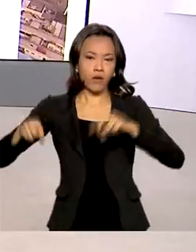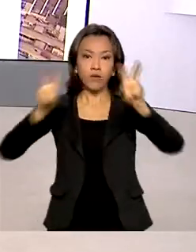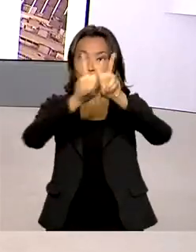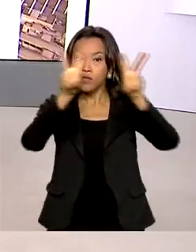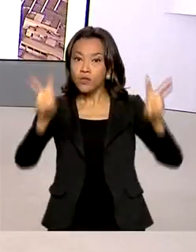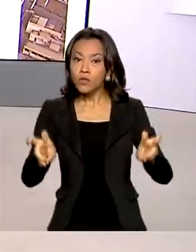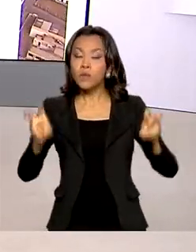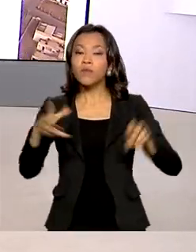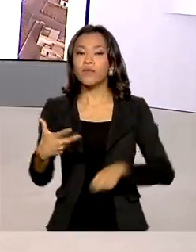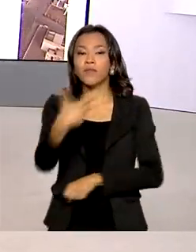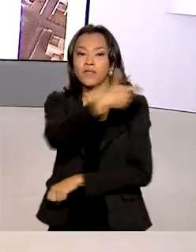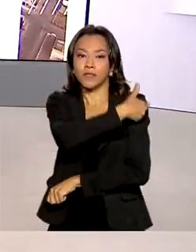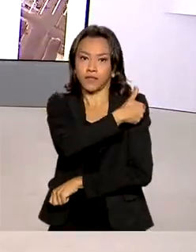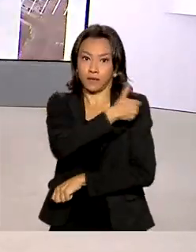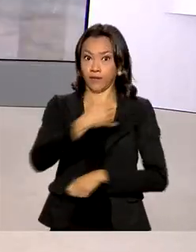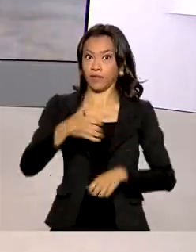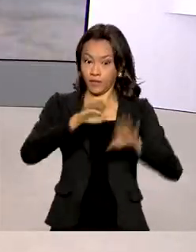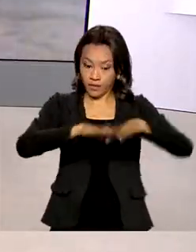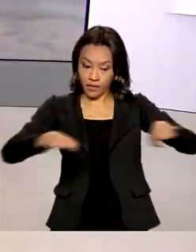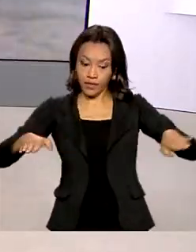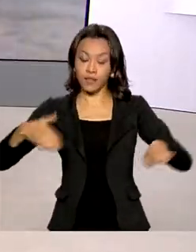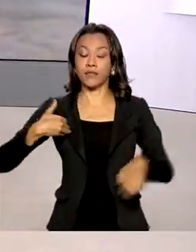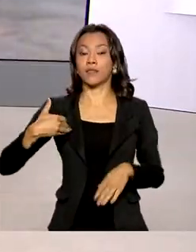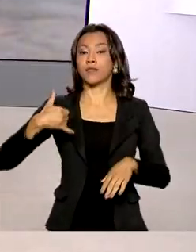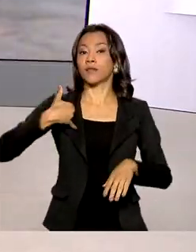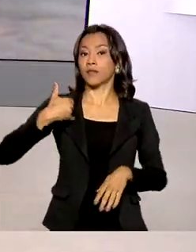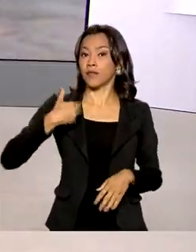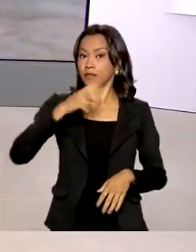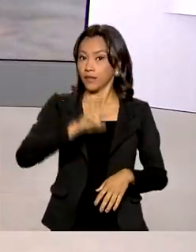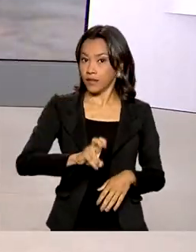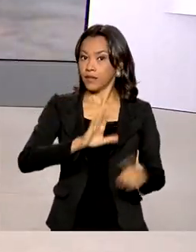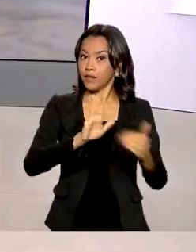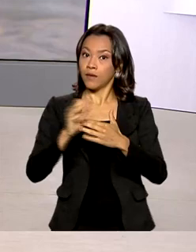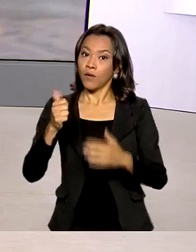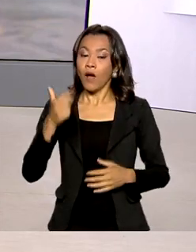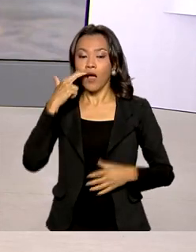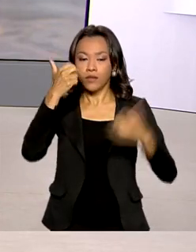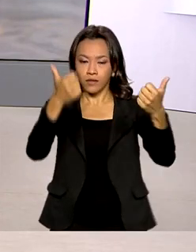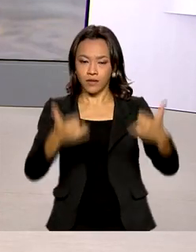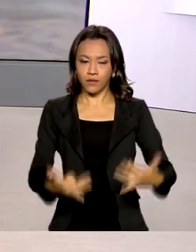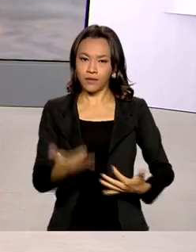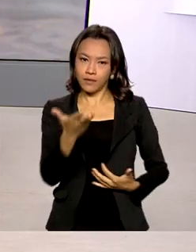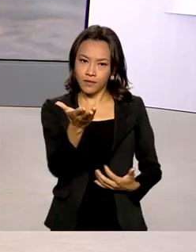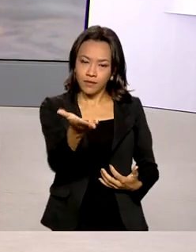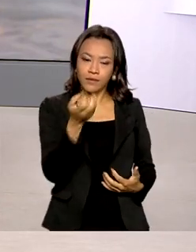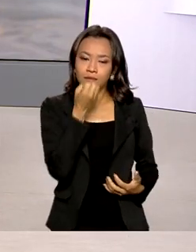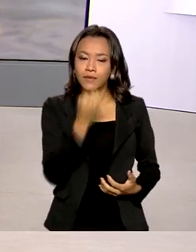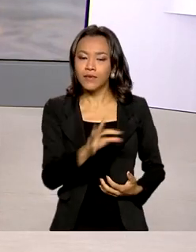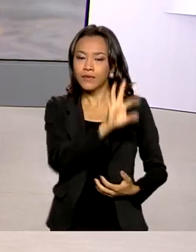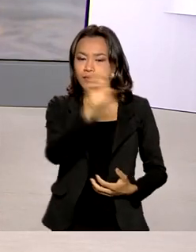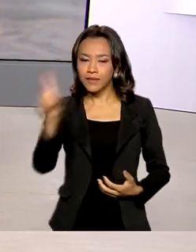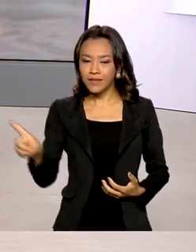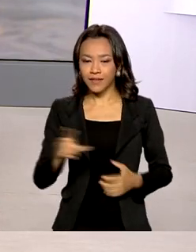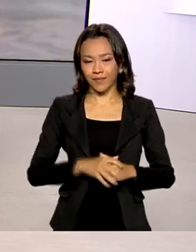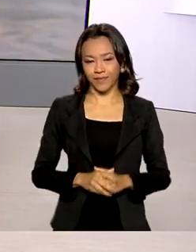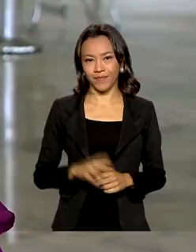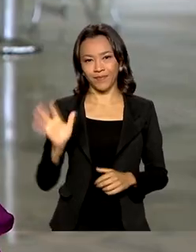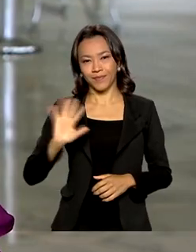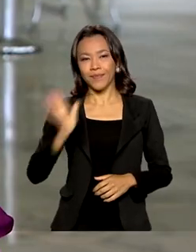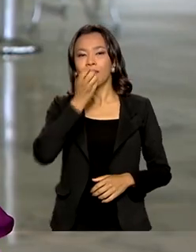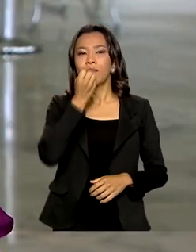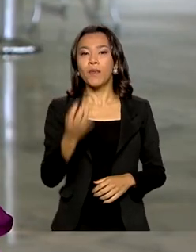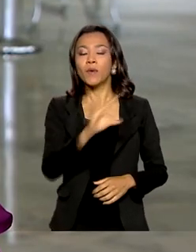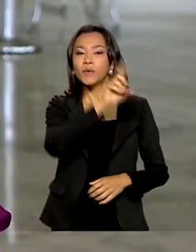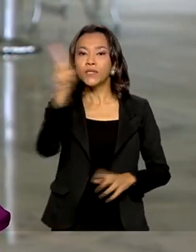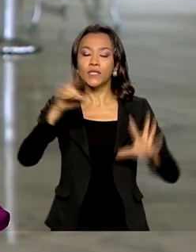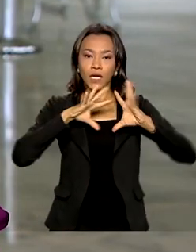maiores de 5 anos. Márcia Fernandes traz as informações para a gente. Olá, Márcia, bom dia para você. Oi, Luciana, bom dia para